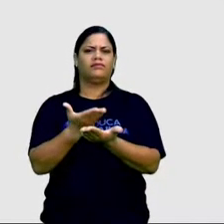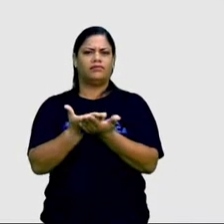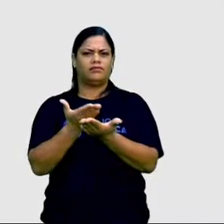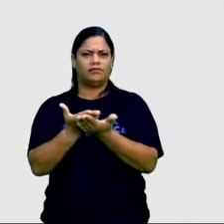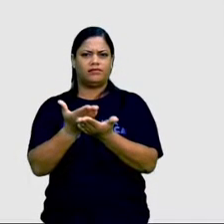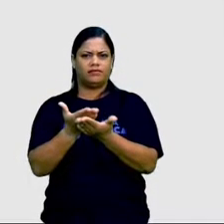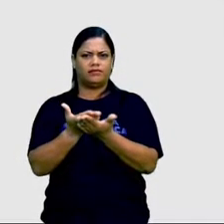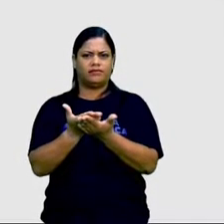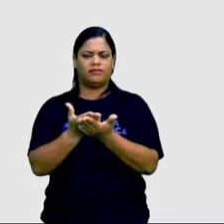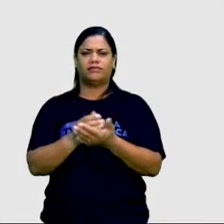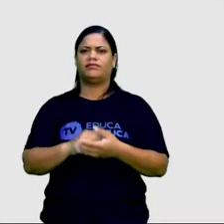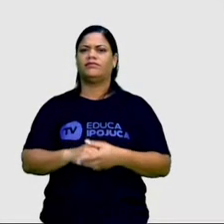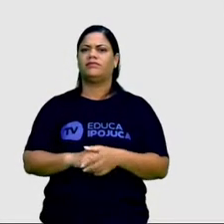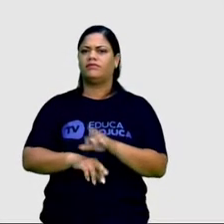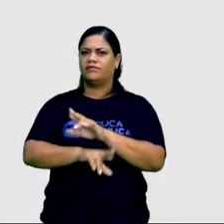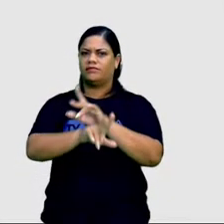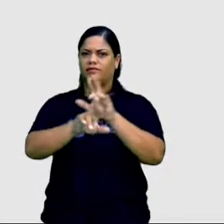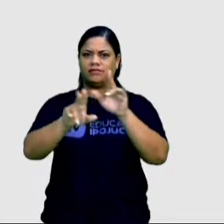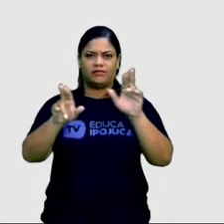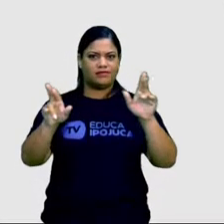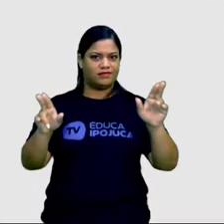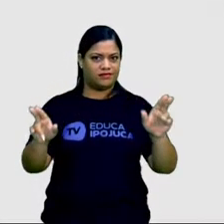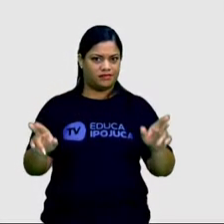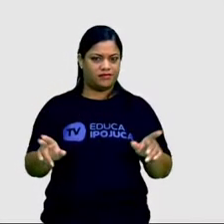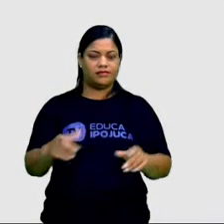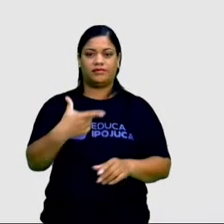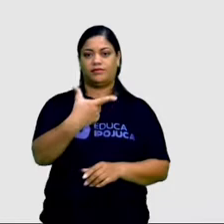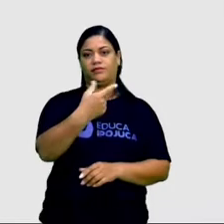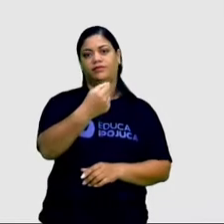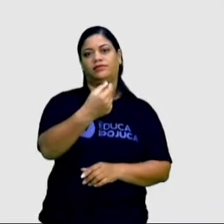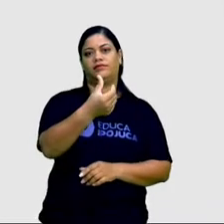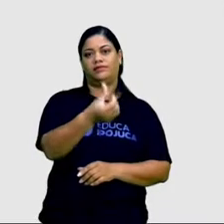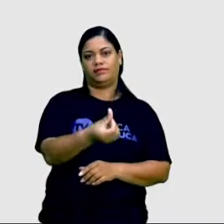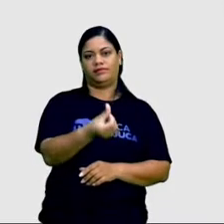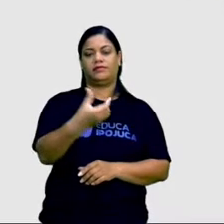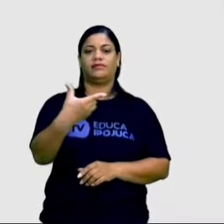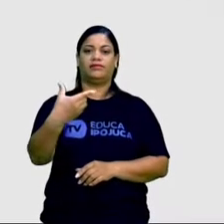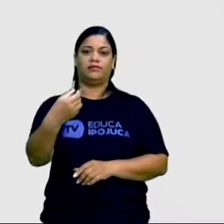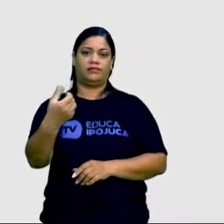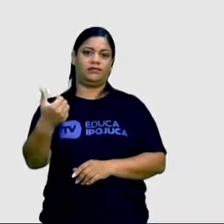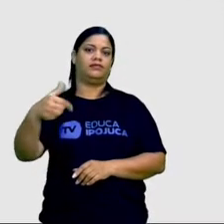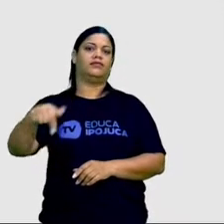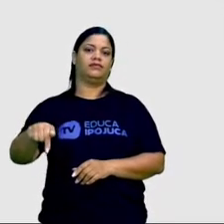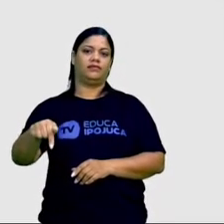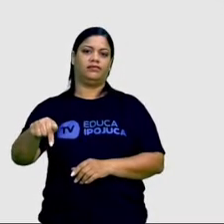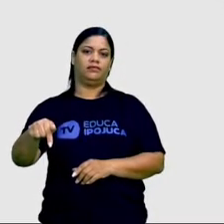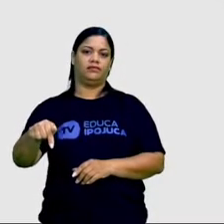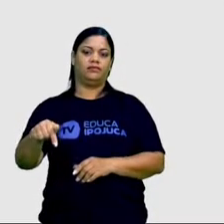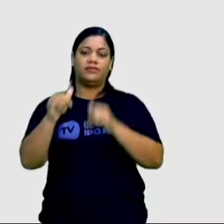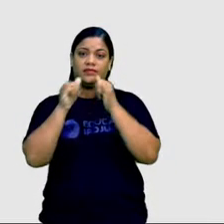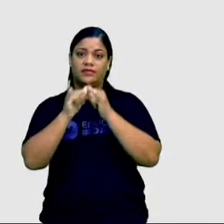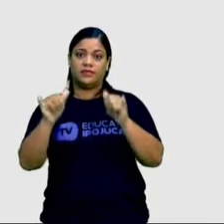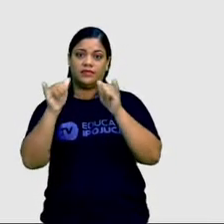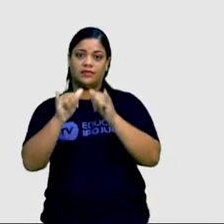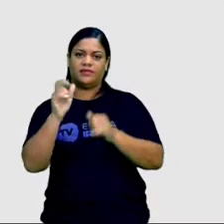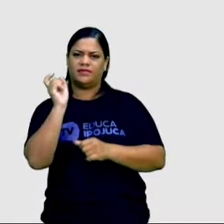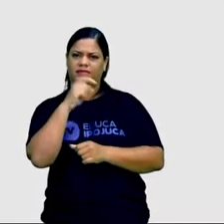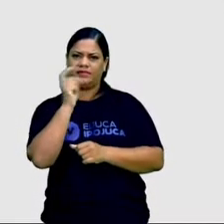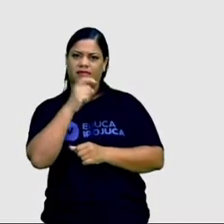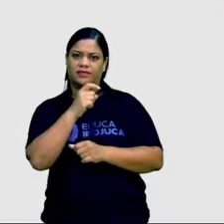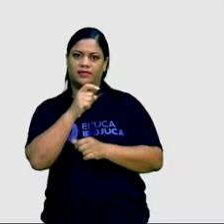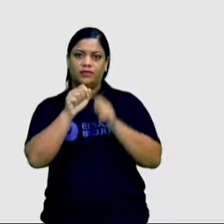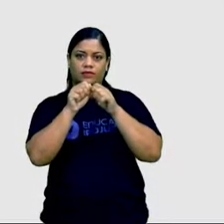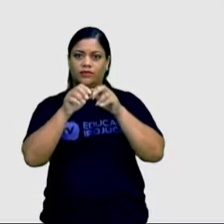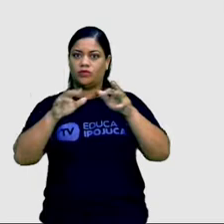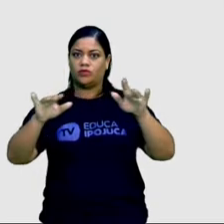de cascata de rumores no Twitter entre 2006 e 2017. As notícias falsas se espalham